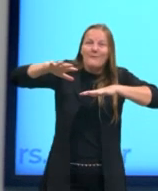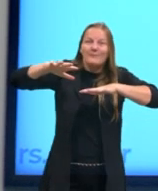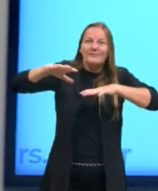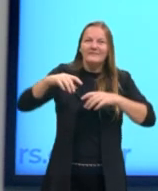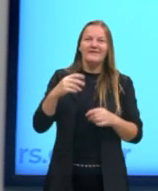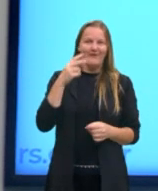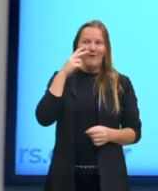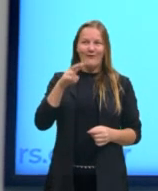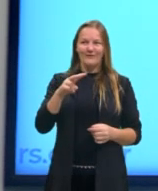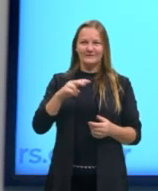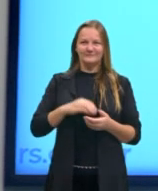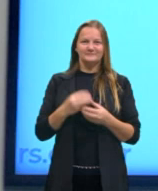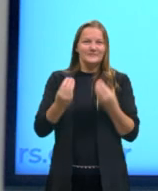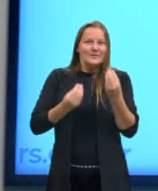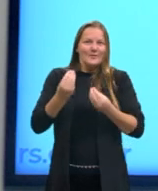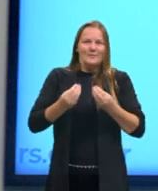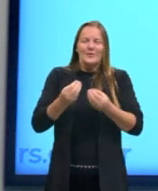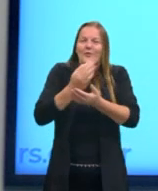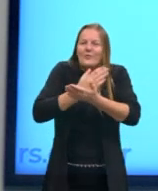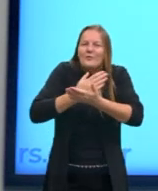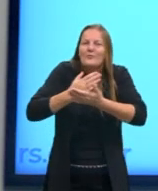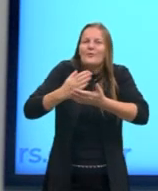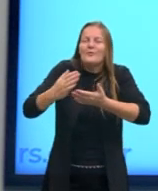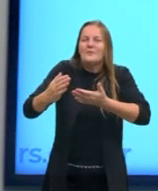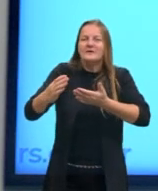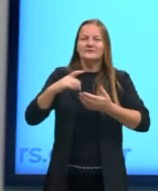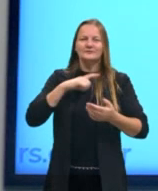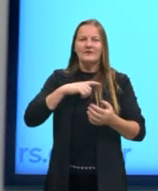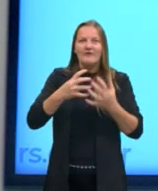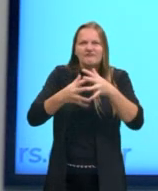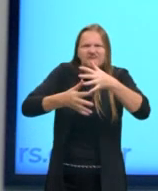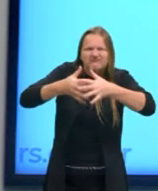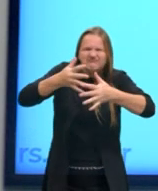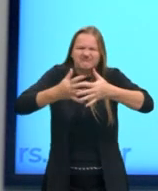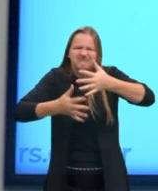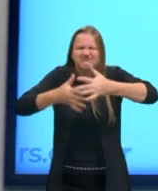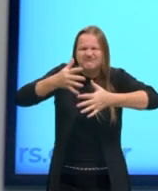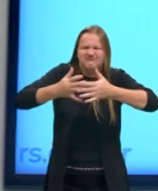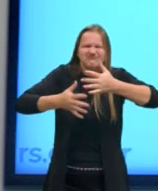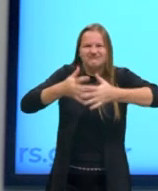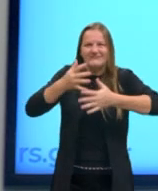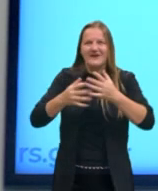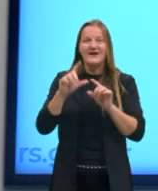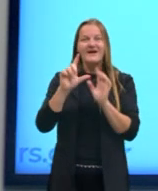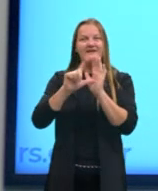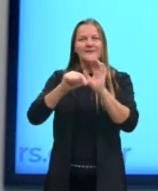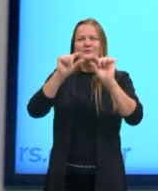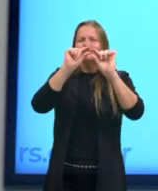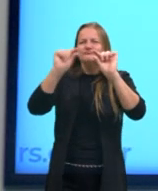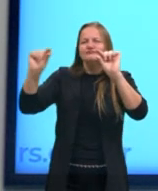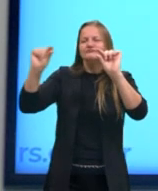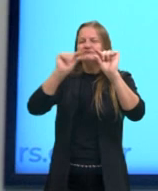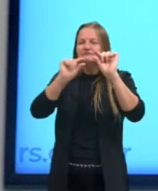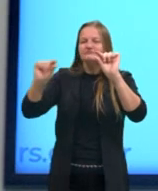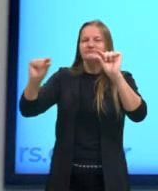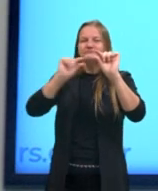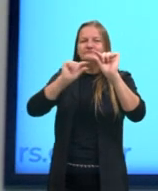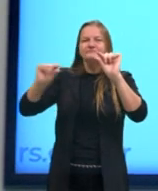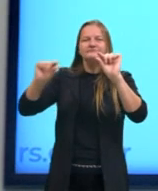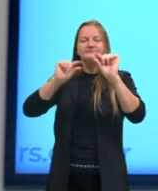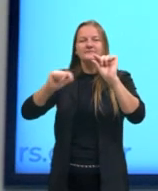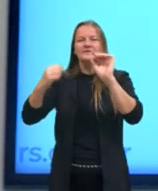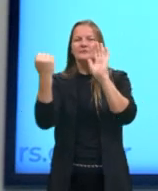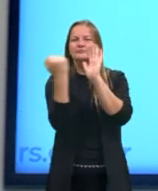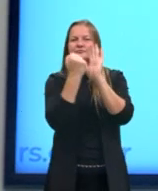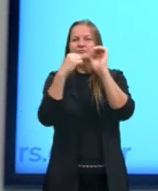Repara nisso. No começo estava muito complicado, mas nesta linha sua mente vai decifrando o código